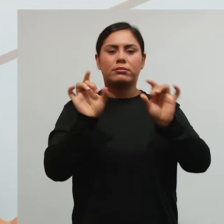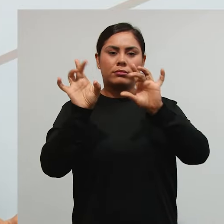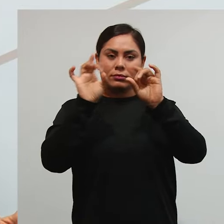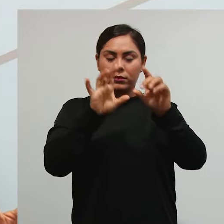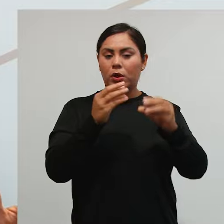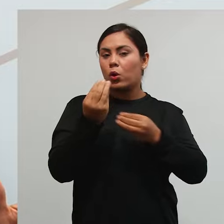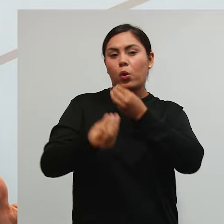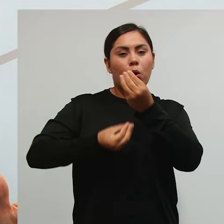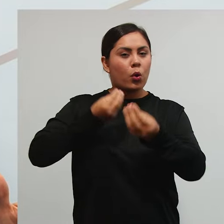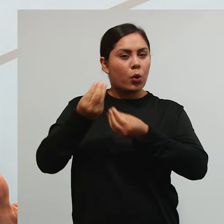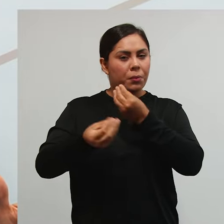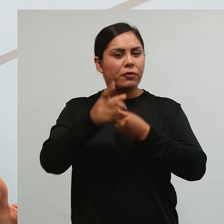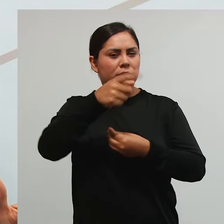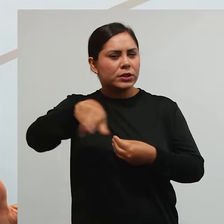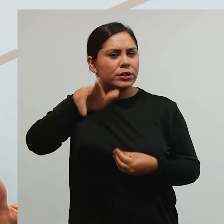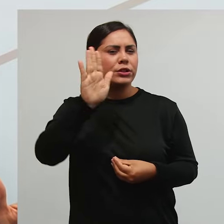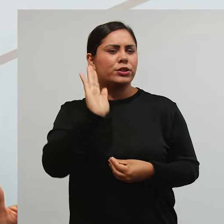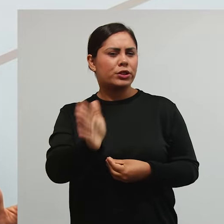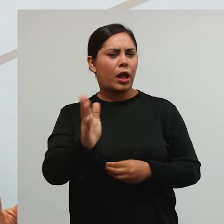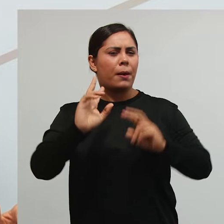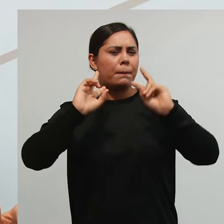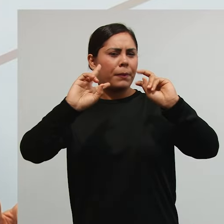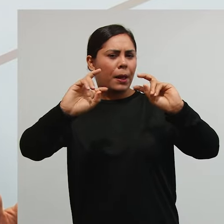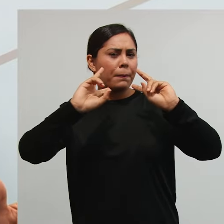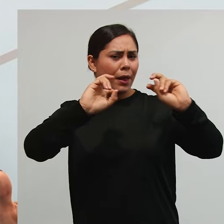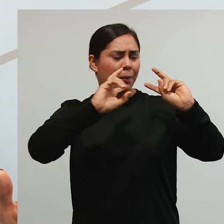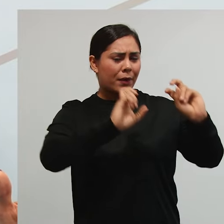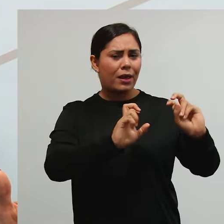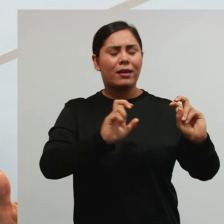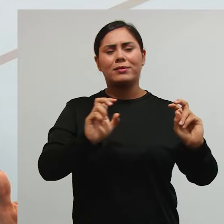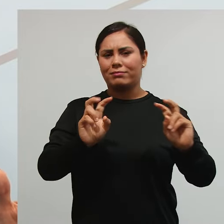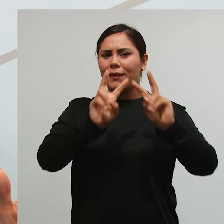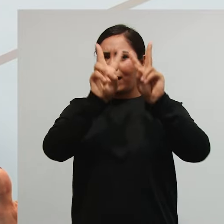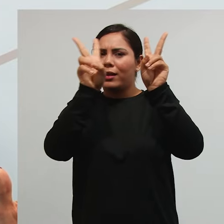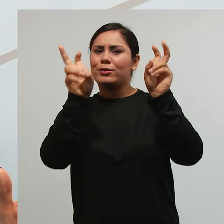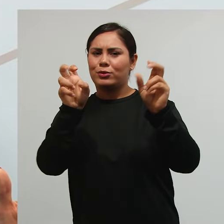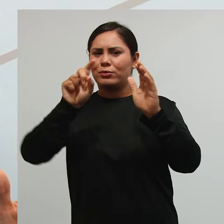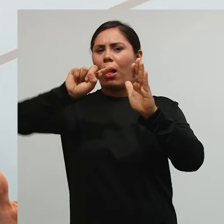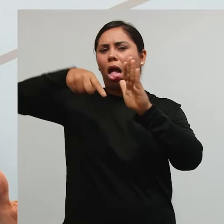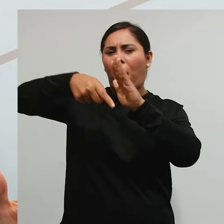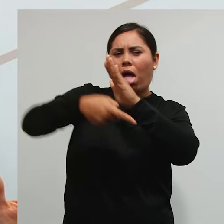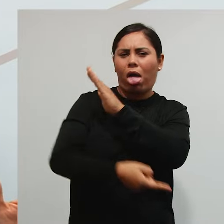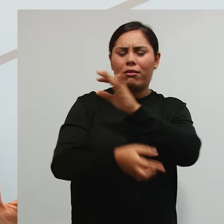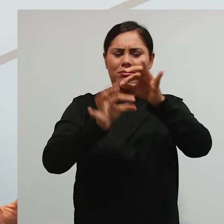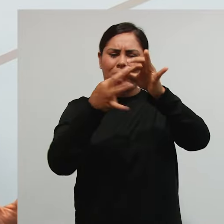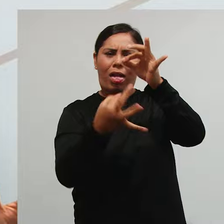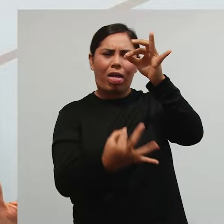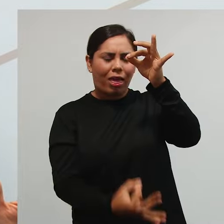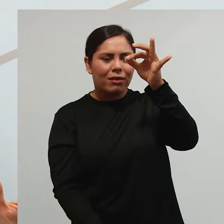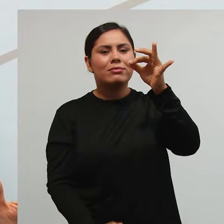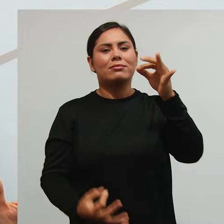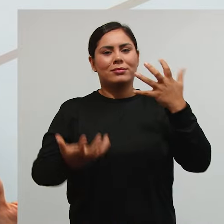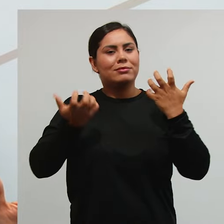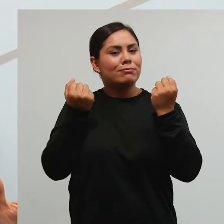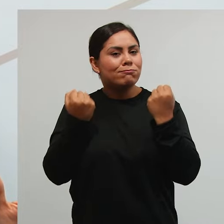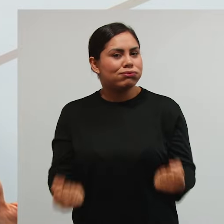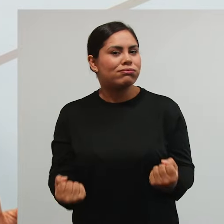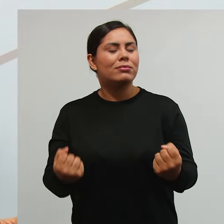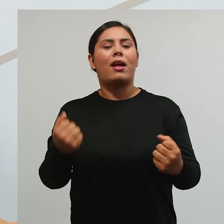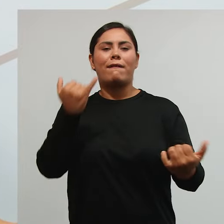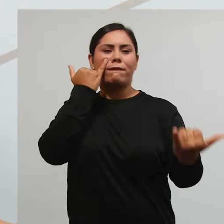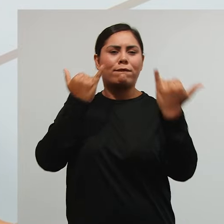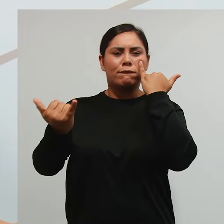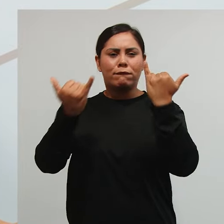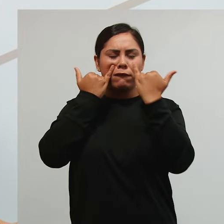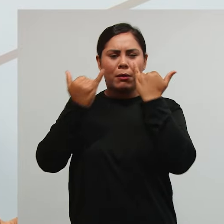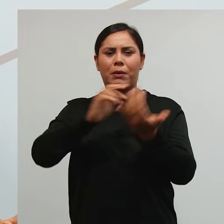Mas assim, como vocês já perceberam, esse assunto é super intenso, denso. A gente tem bastante informação.